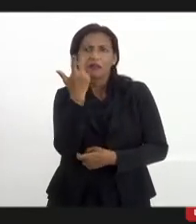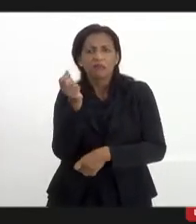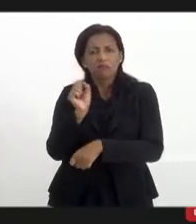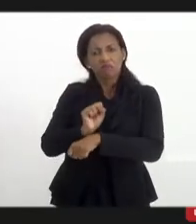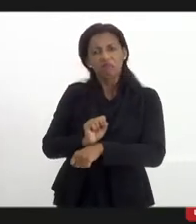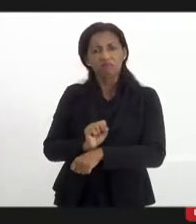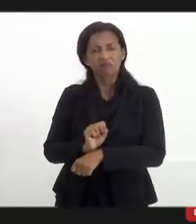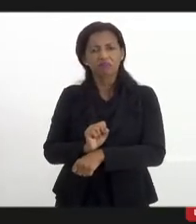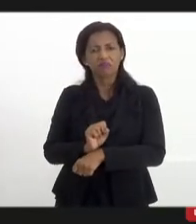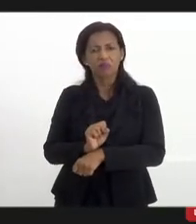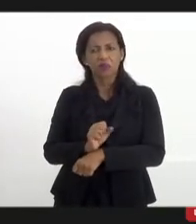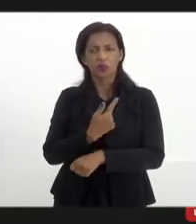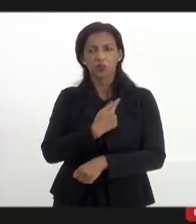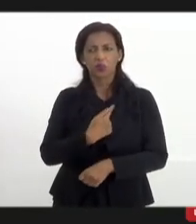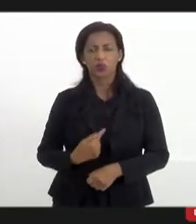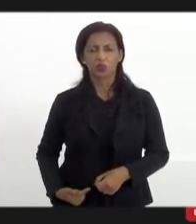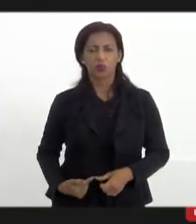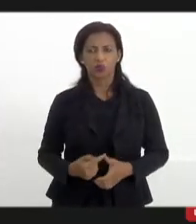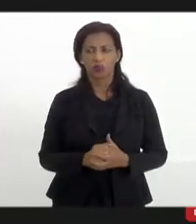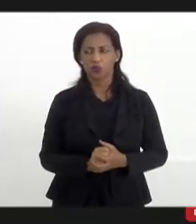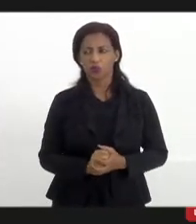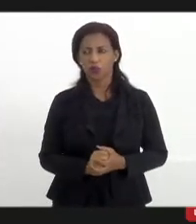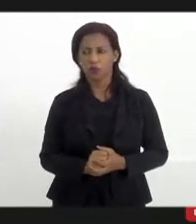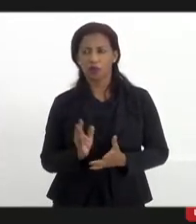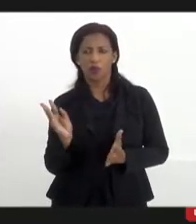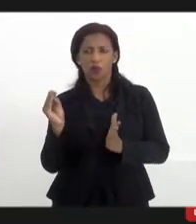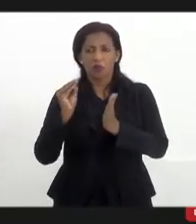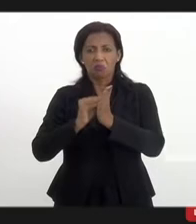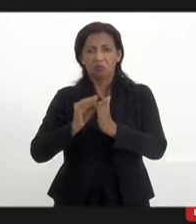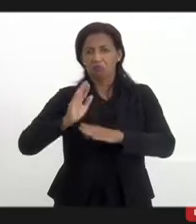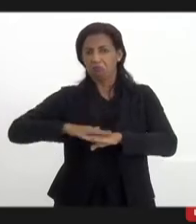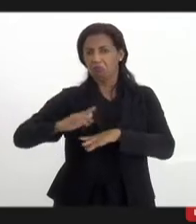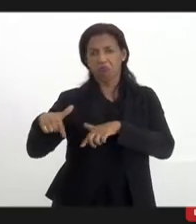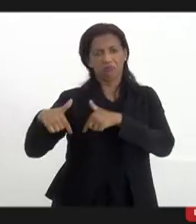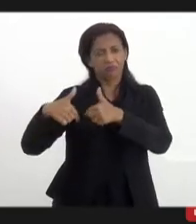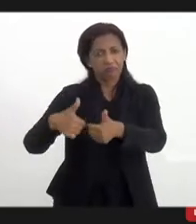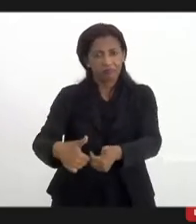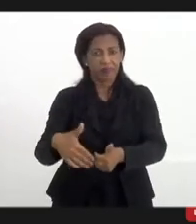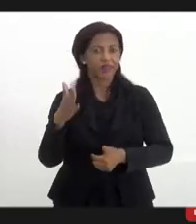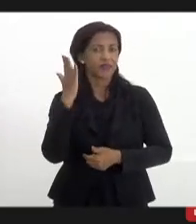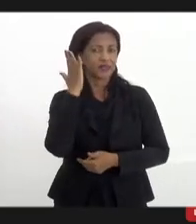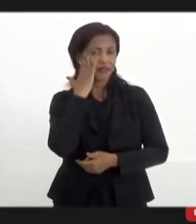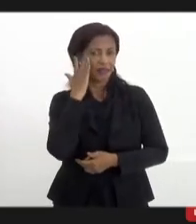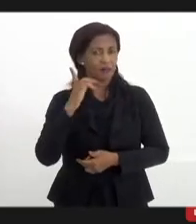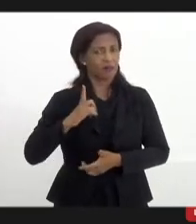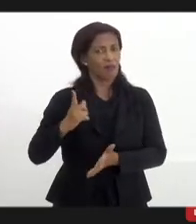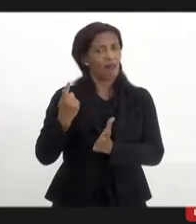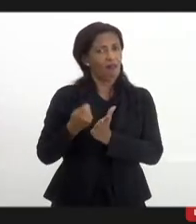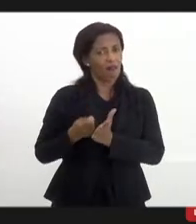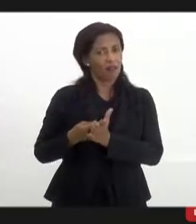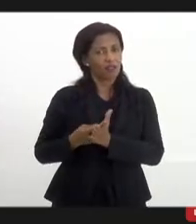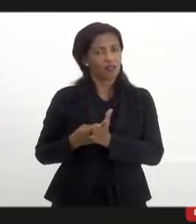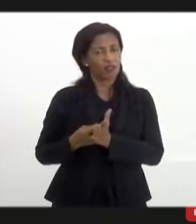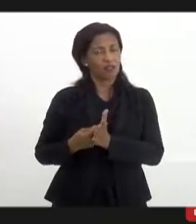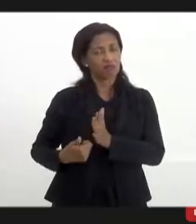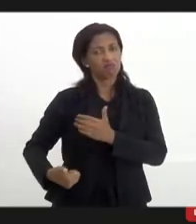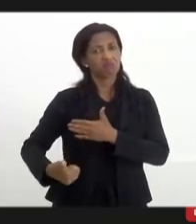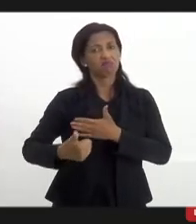o governo não coloca para frente, a gente sabe que tem a garantia legal.